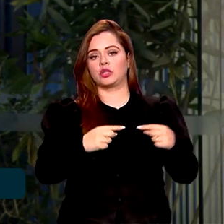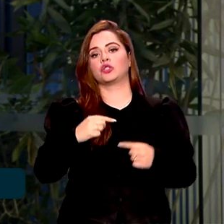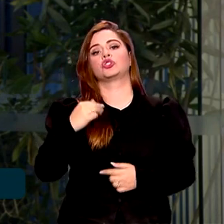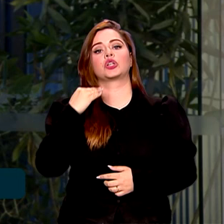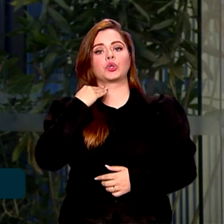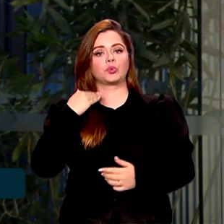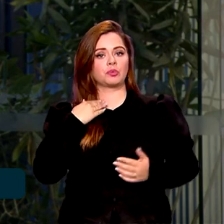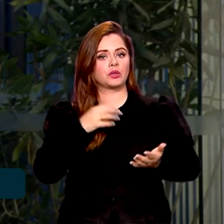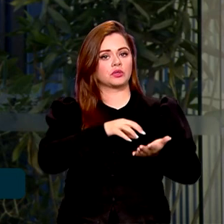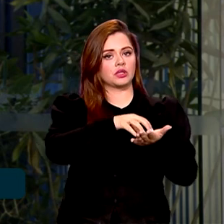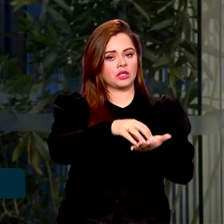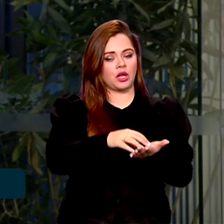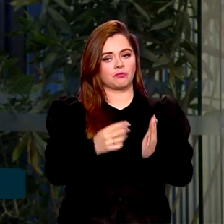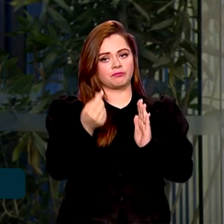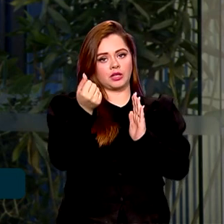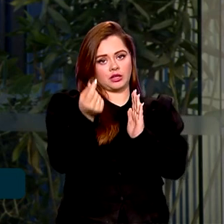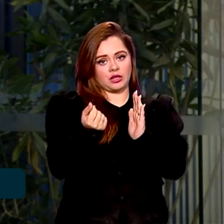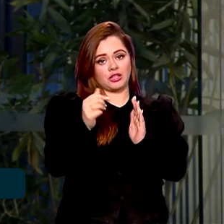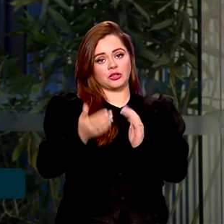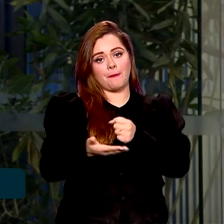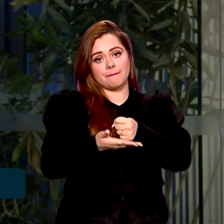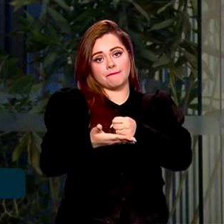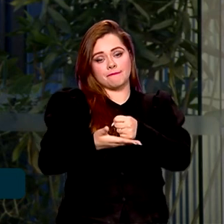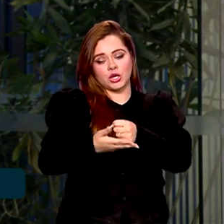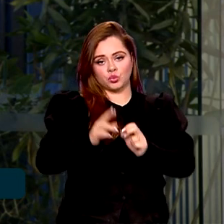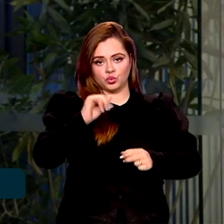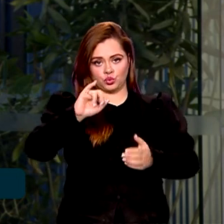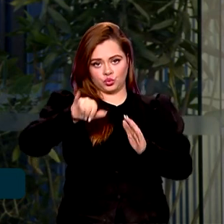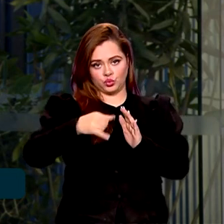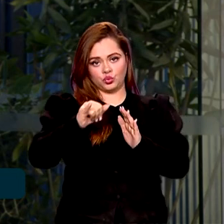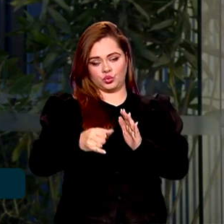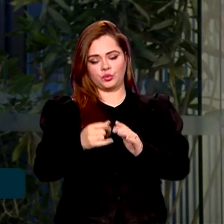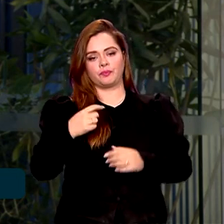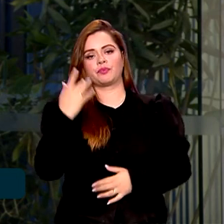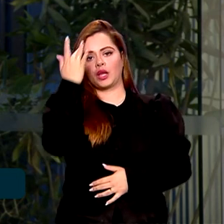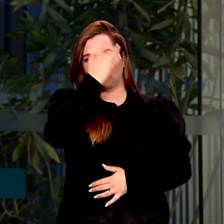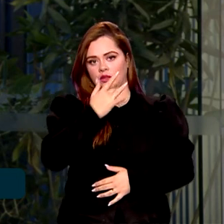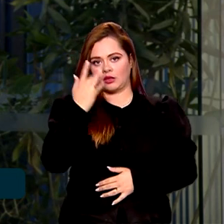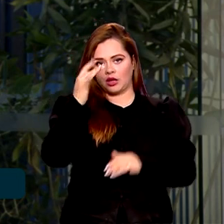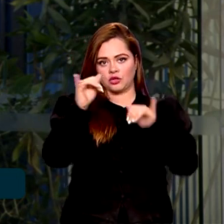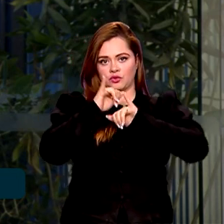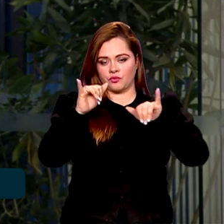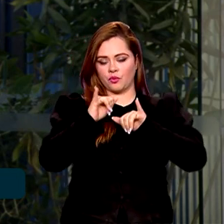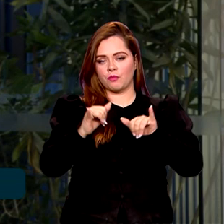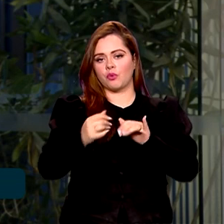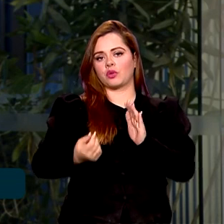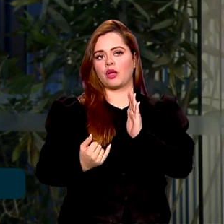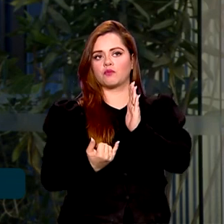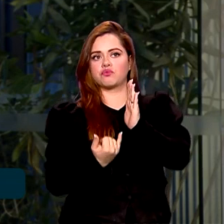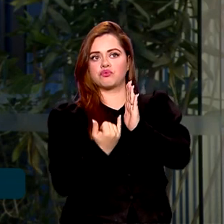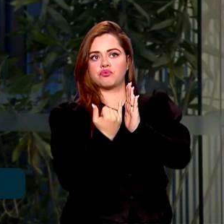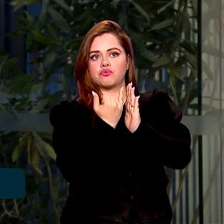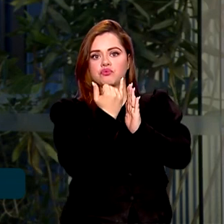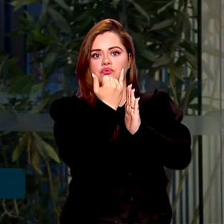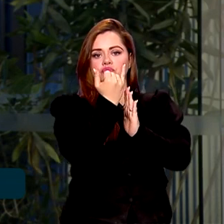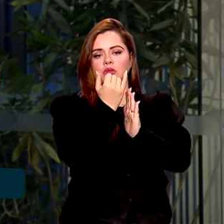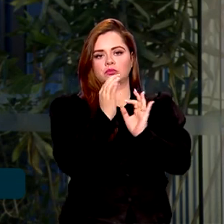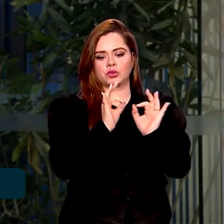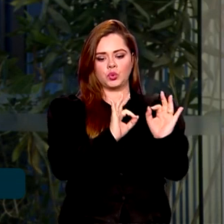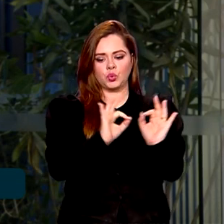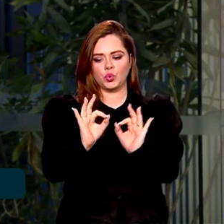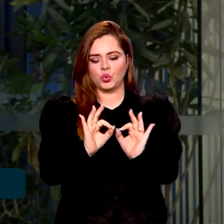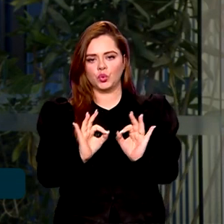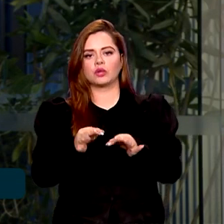define a taxa básica de juros. Fernando Haddad destacou que a inflação no país está sob controle e que, como destacaram as agências,